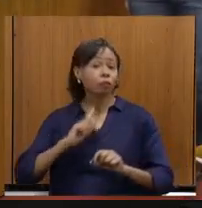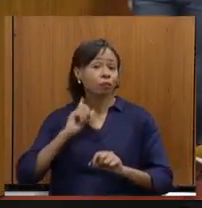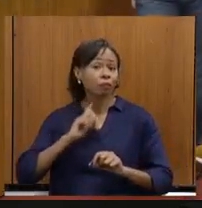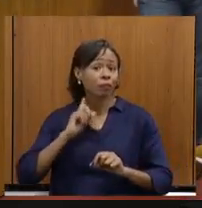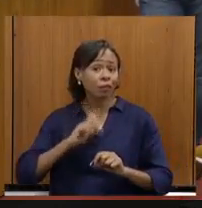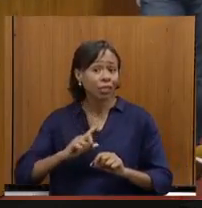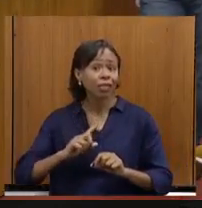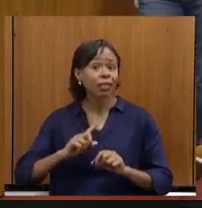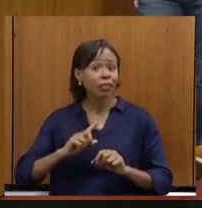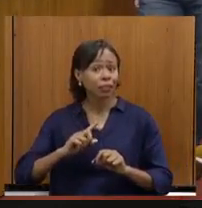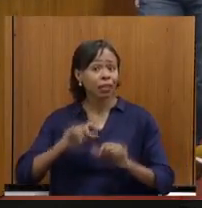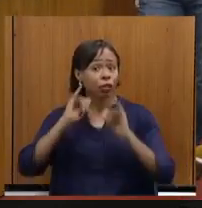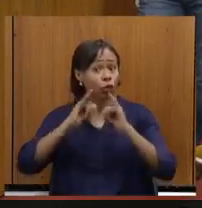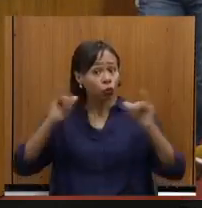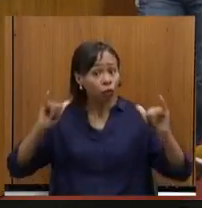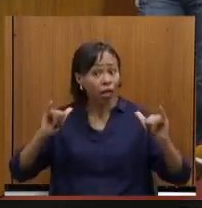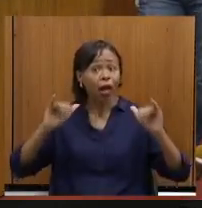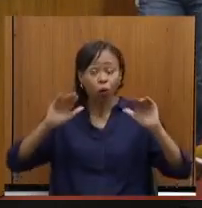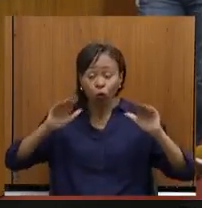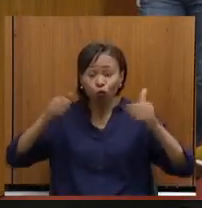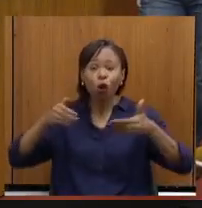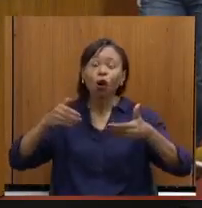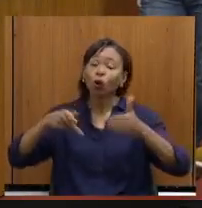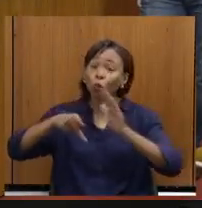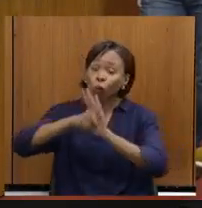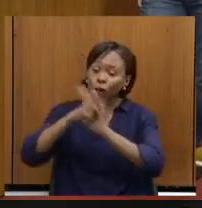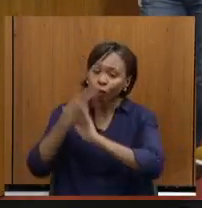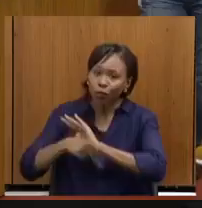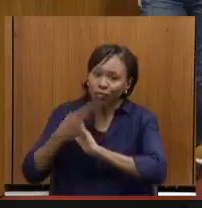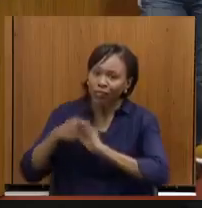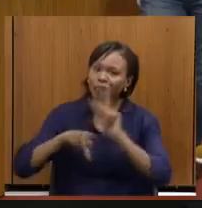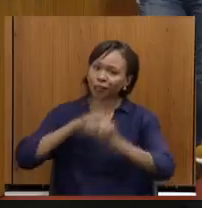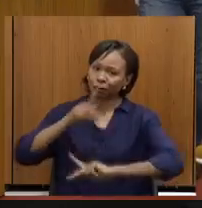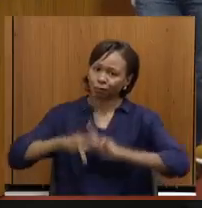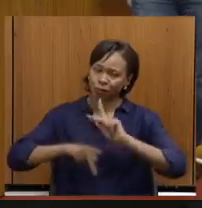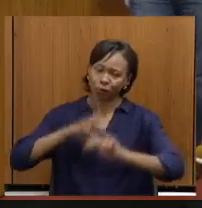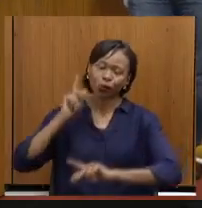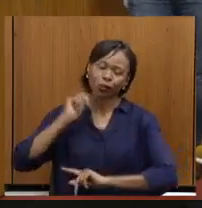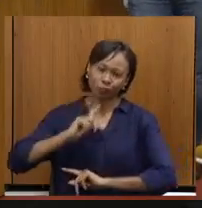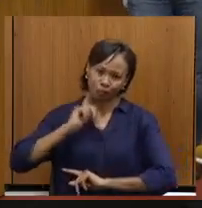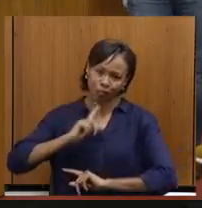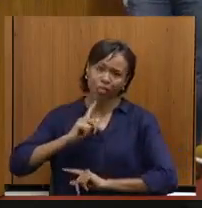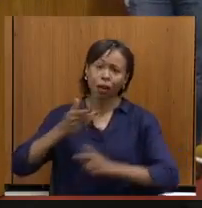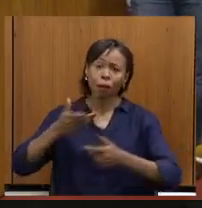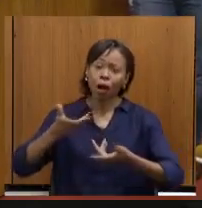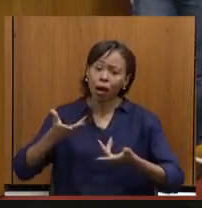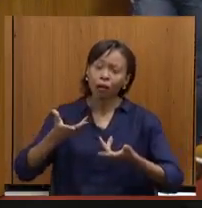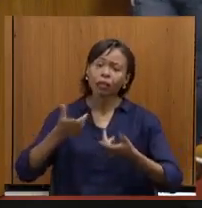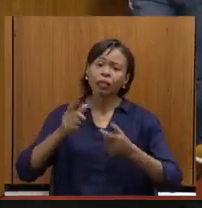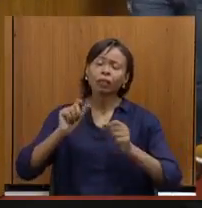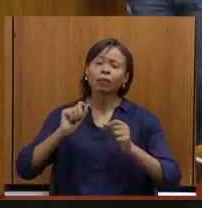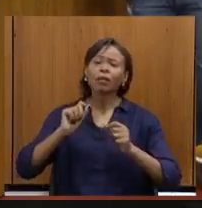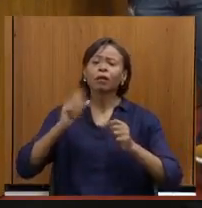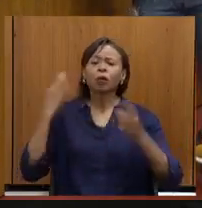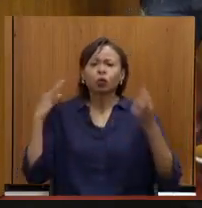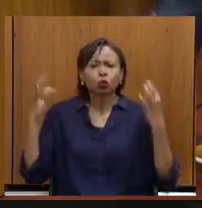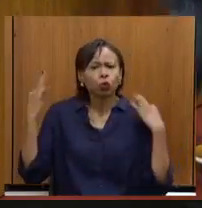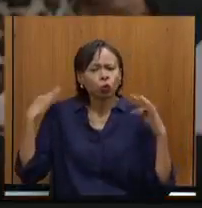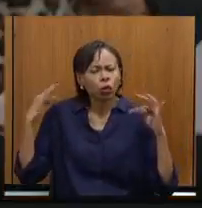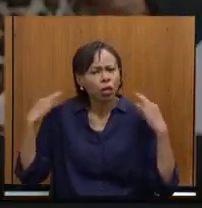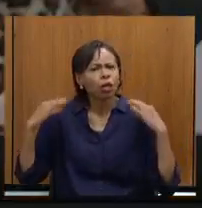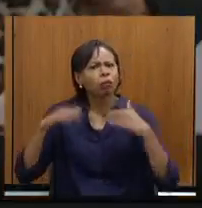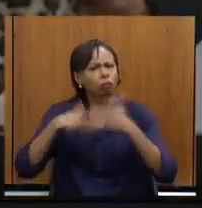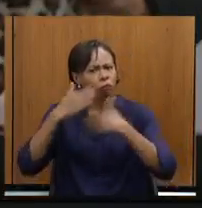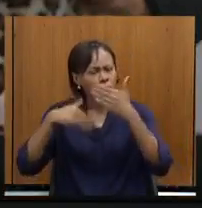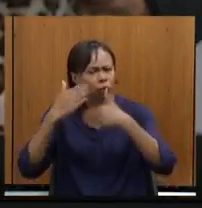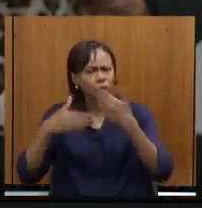mineiros, para atrair o turismo, o endoturismo, para que o turismo, por exemplo, do norte, conheça do sul, do sul, do norte, e assim